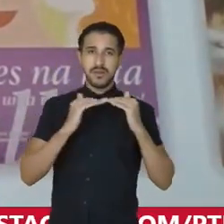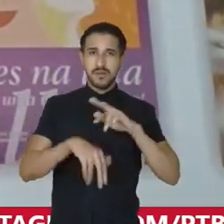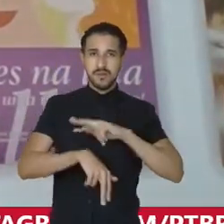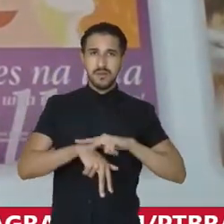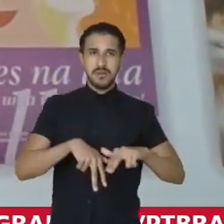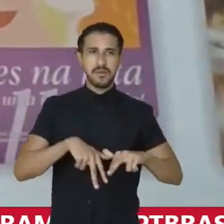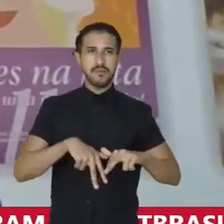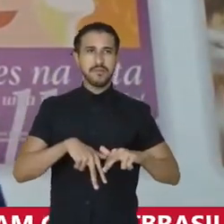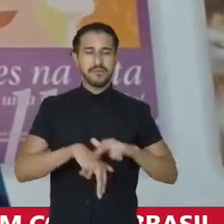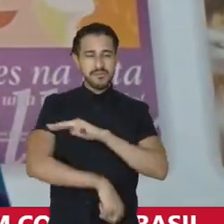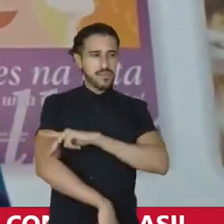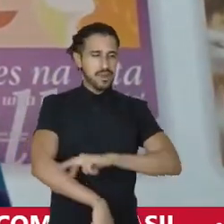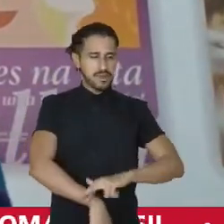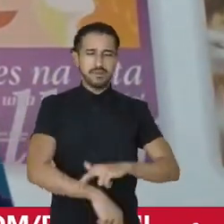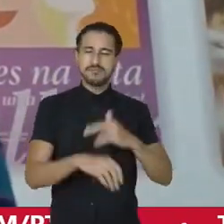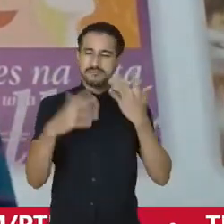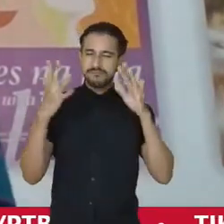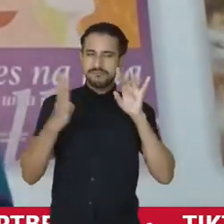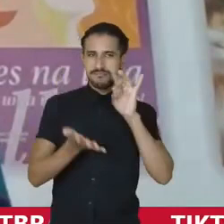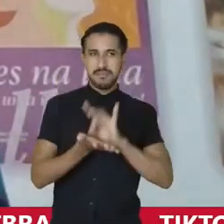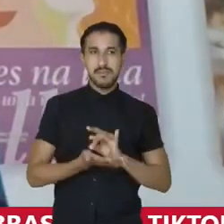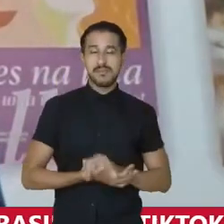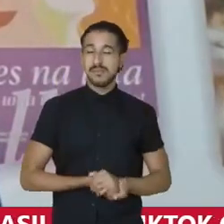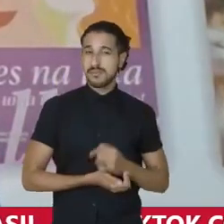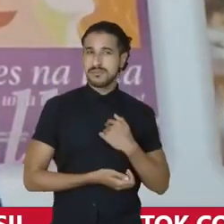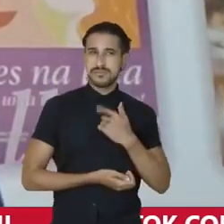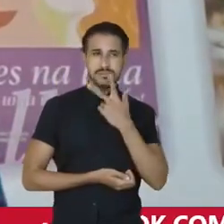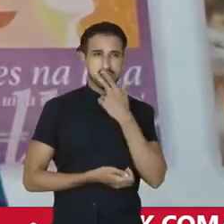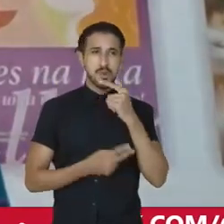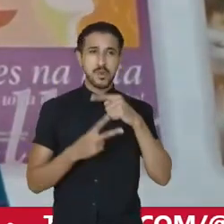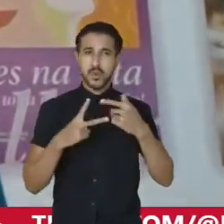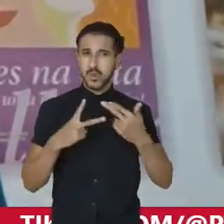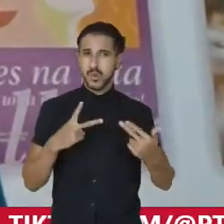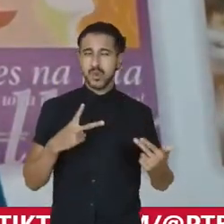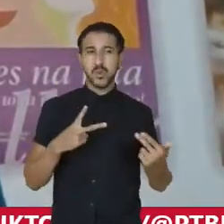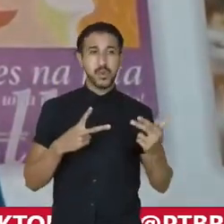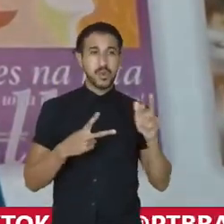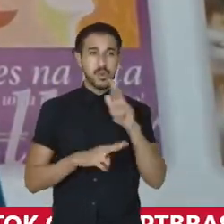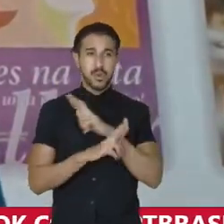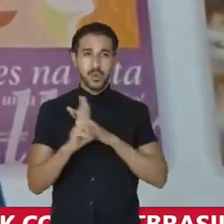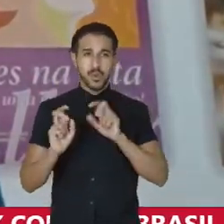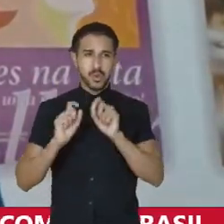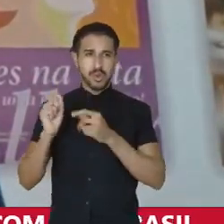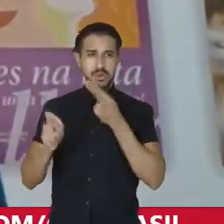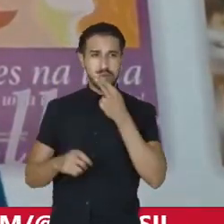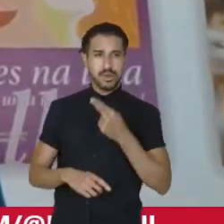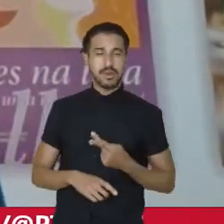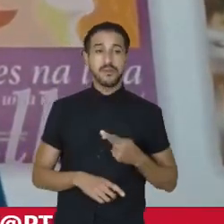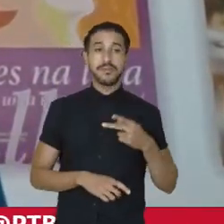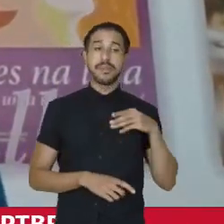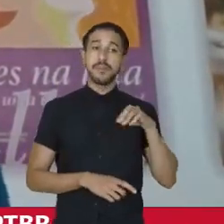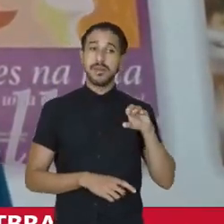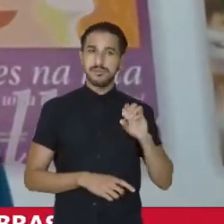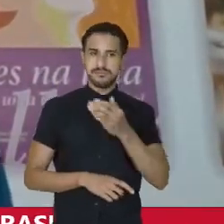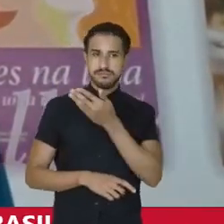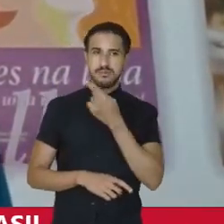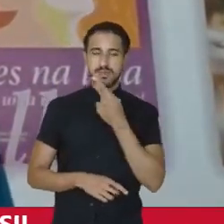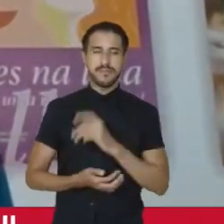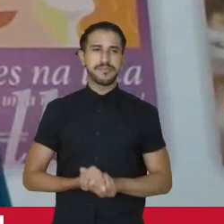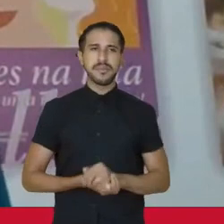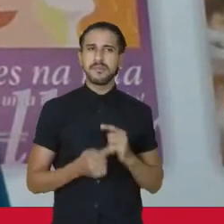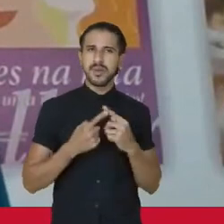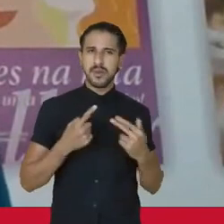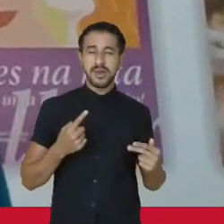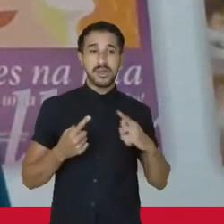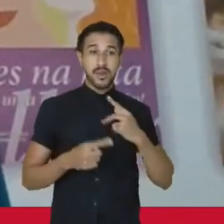parabéns de verdade. Eu acho duas ou três questões em relação que você colocou, Márcio. Primeiro, você tem